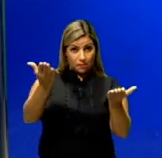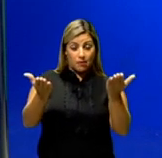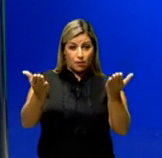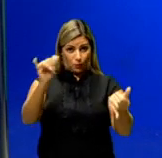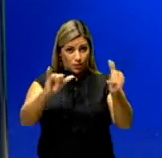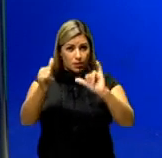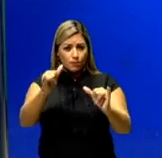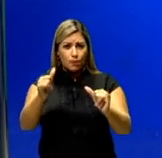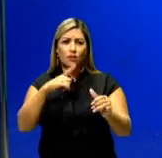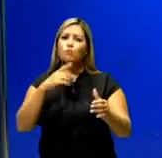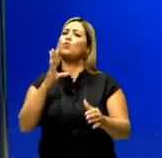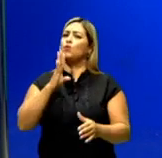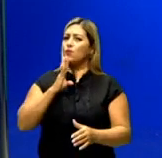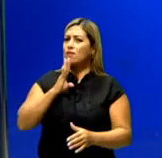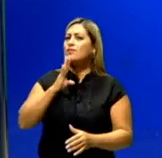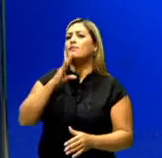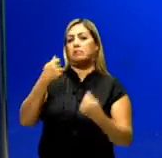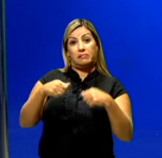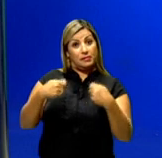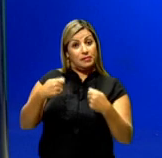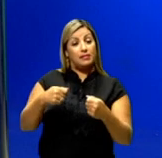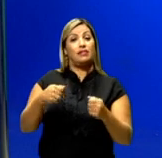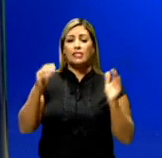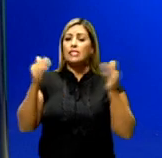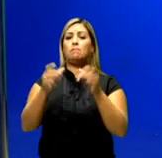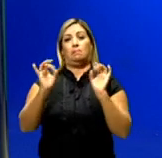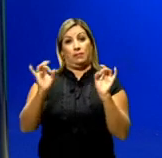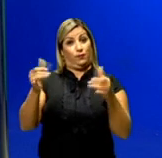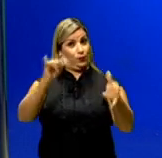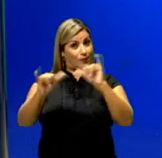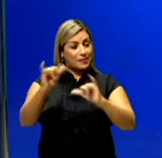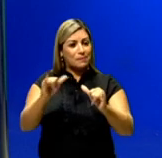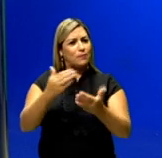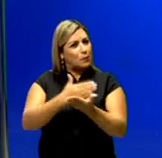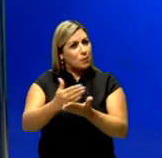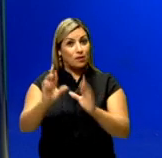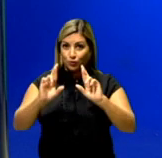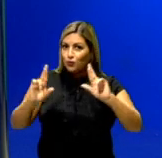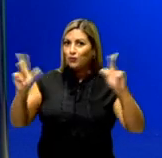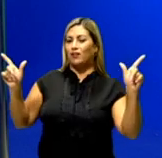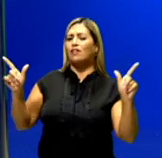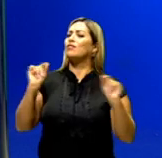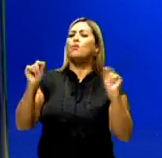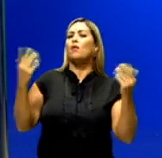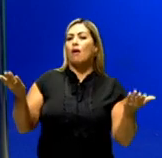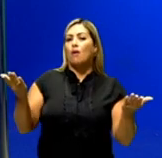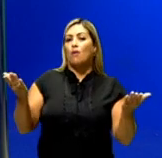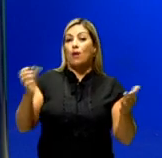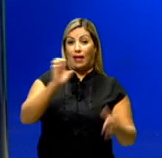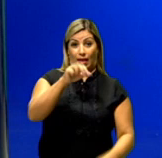temos que conhecer algumas particularidades da equação química. Então vamos começar diferenciando o que é uma